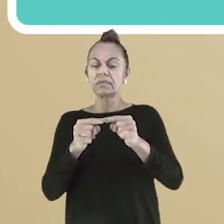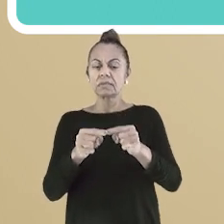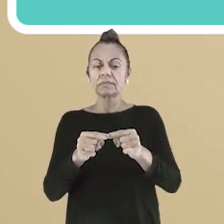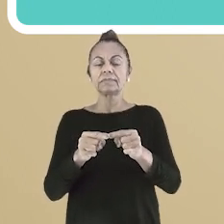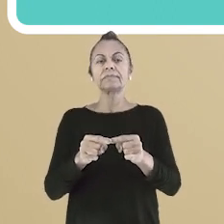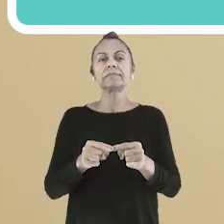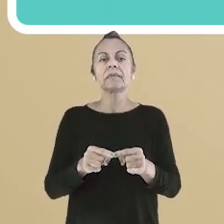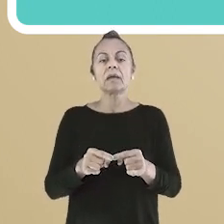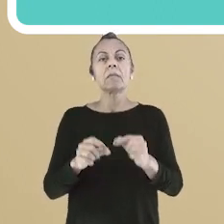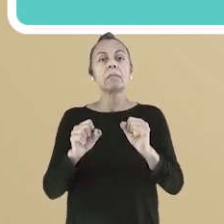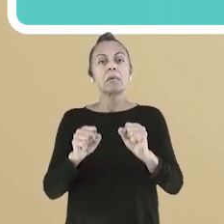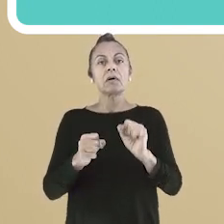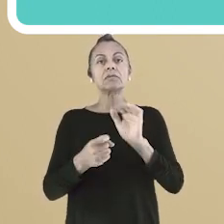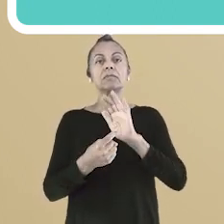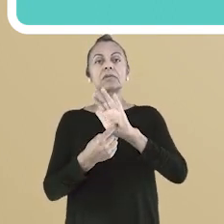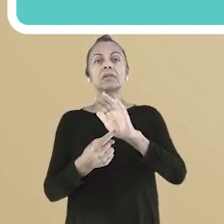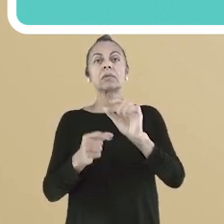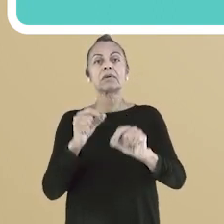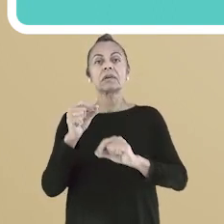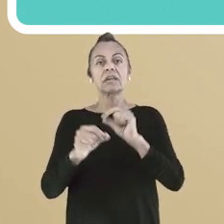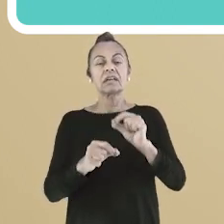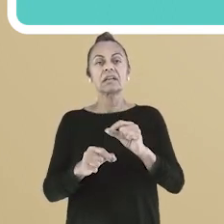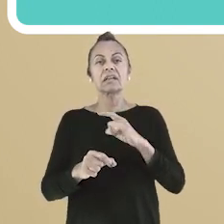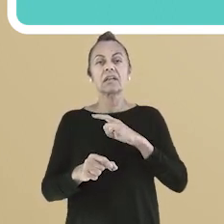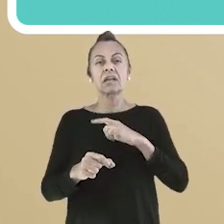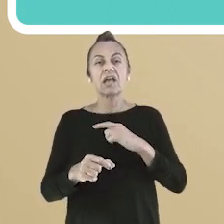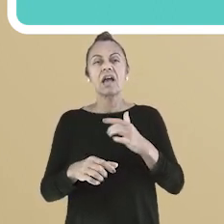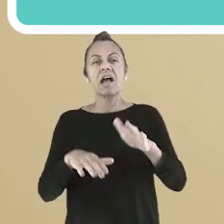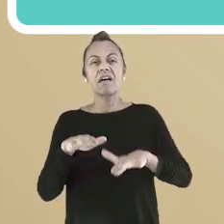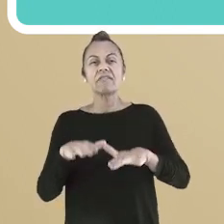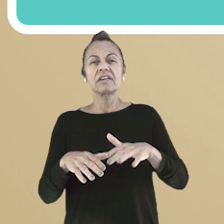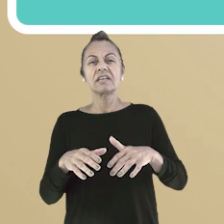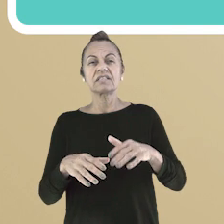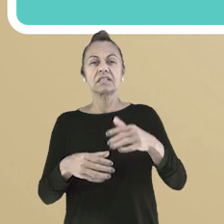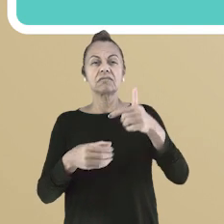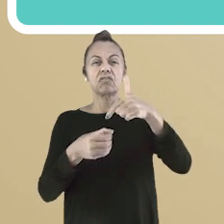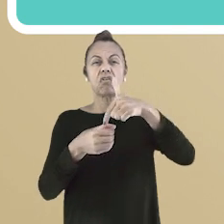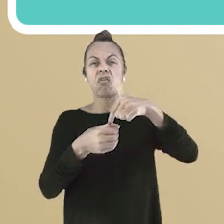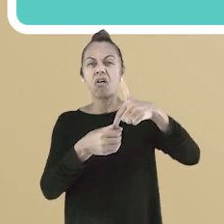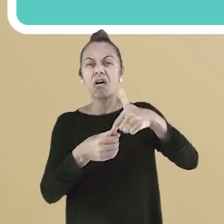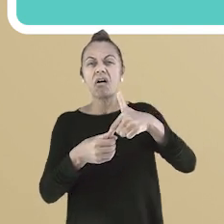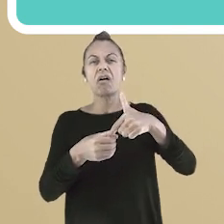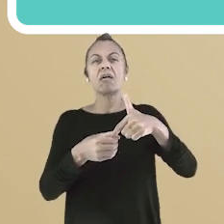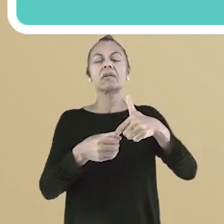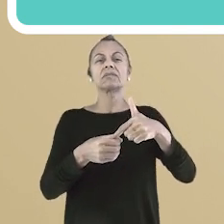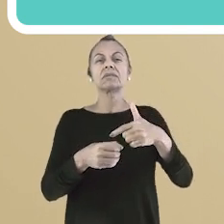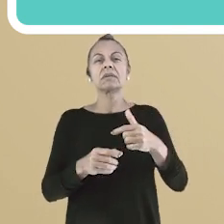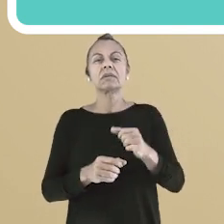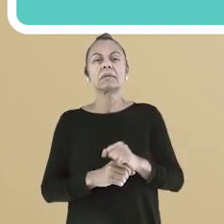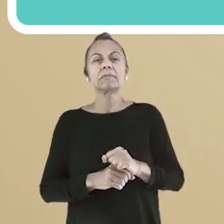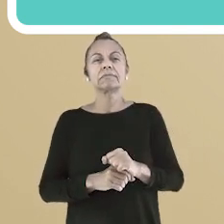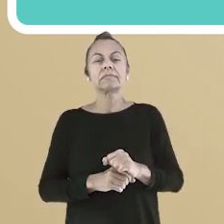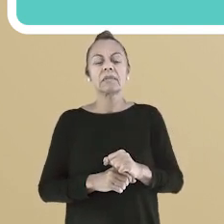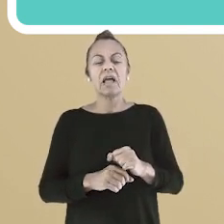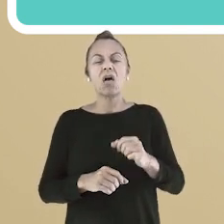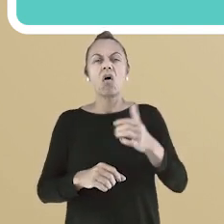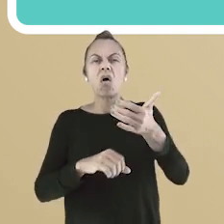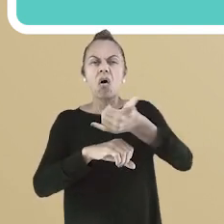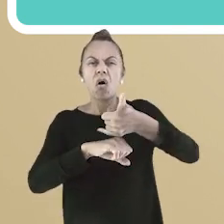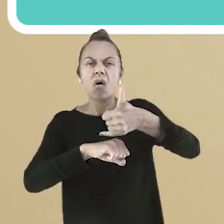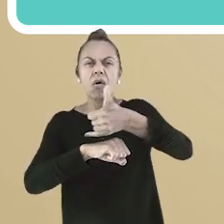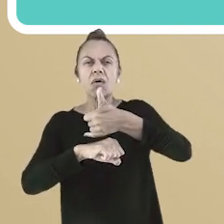também combinado, em alguns momentos. Além disso, pode indicar a presença de combustíveis com grande